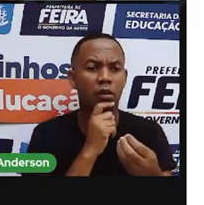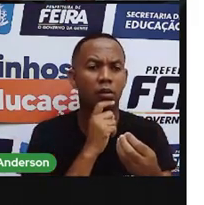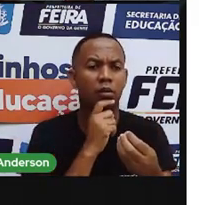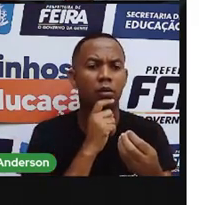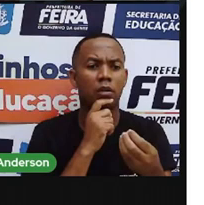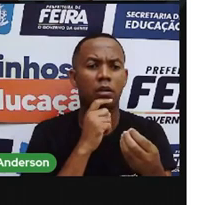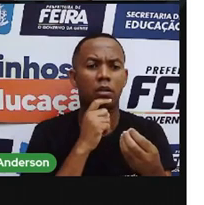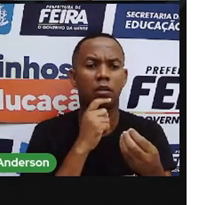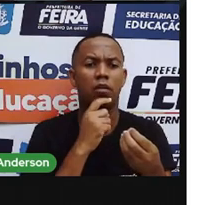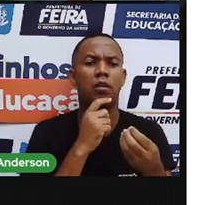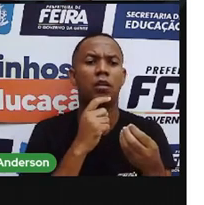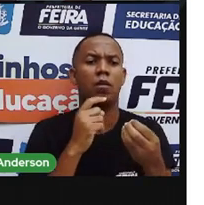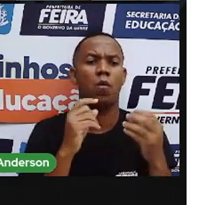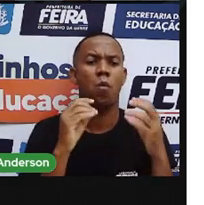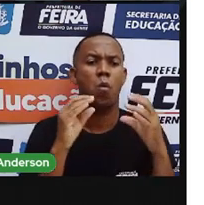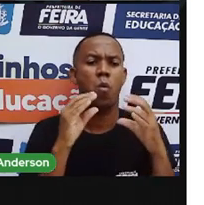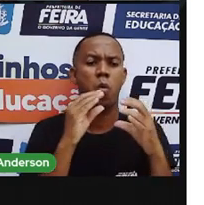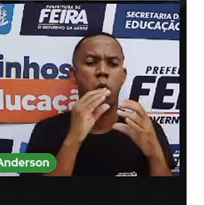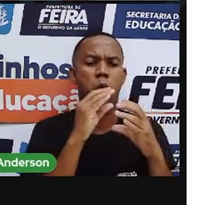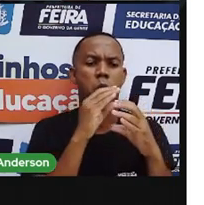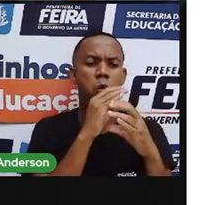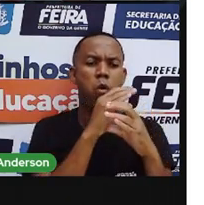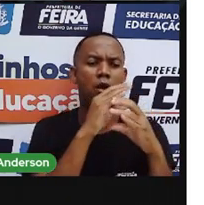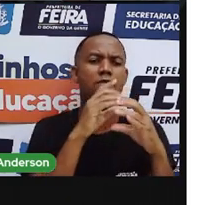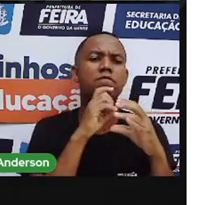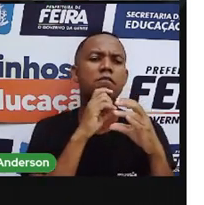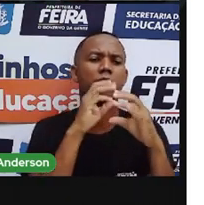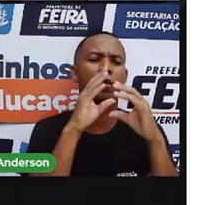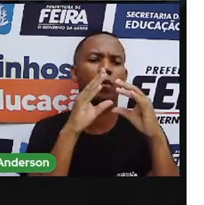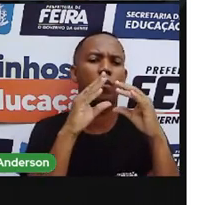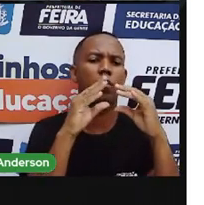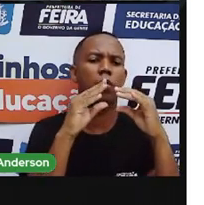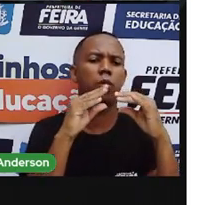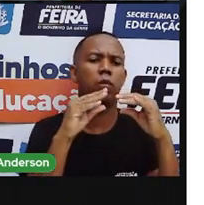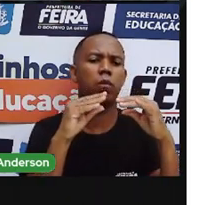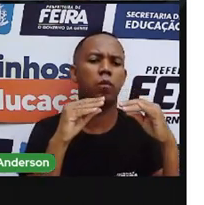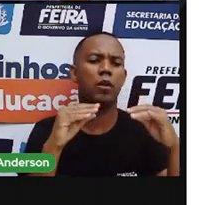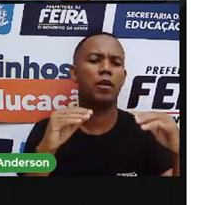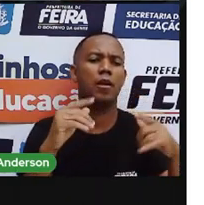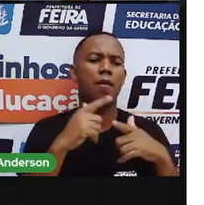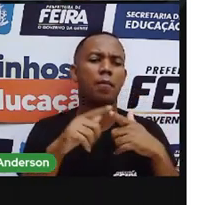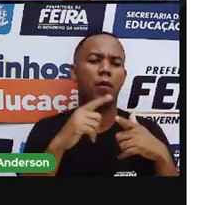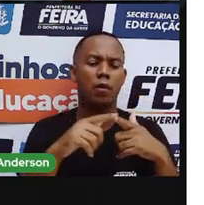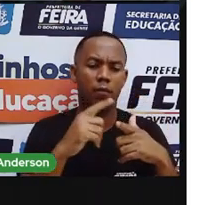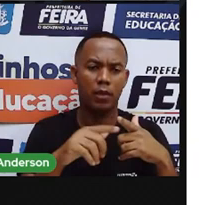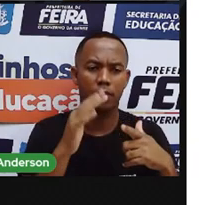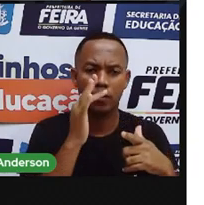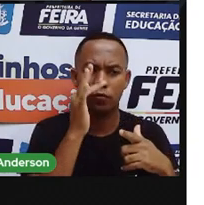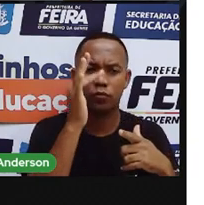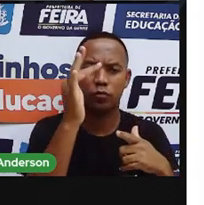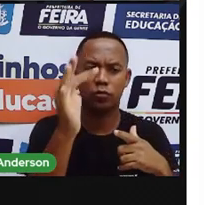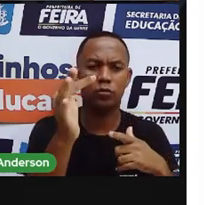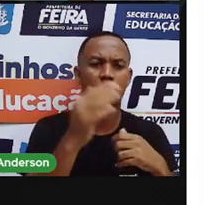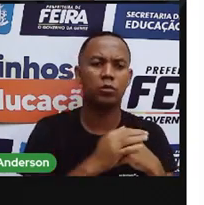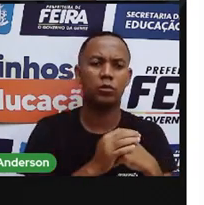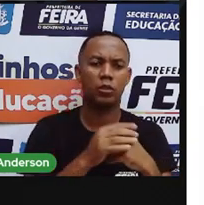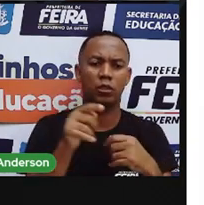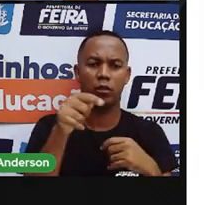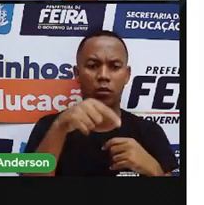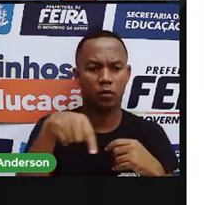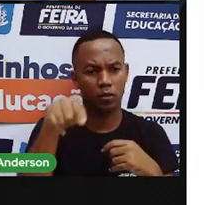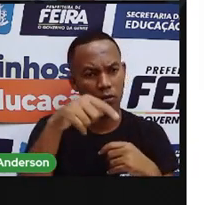Terra, ele vai o quê? Derretendo. E isso causa grandes problemas, não é? Pra gente, que ele tá onde?